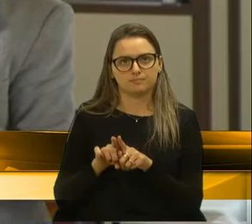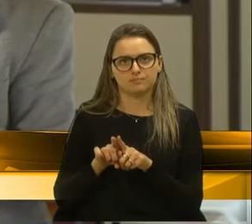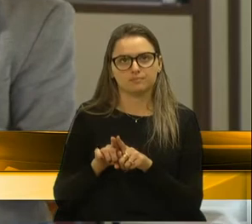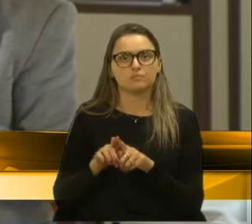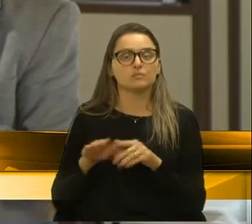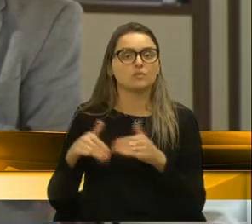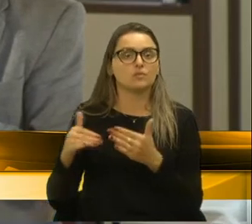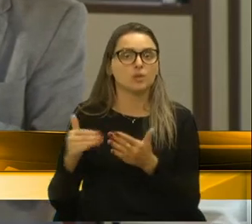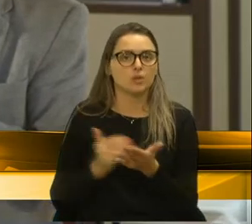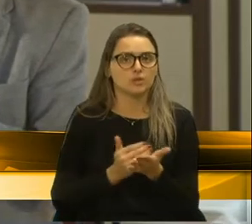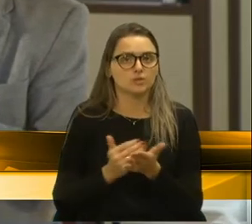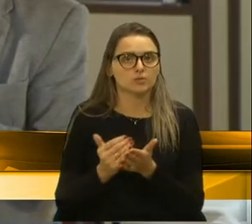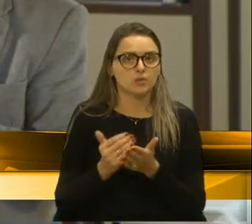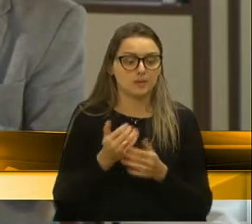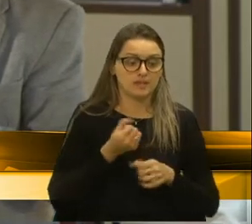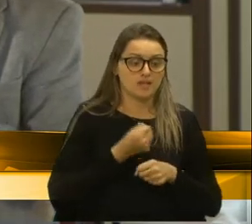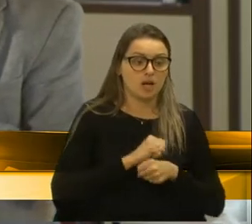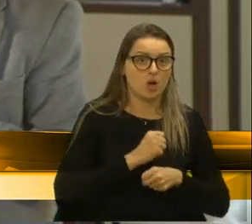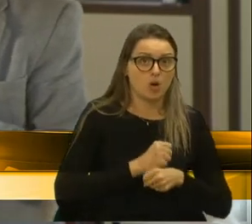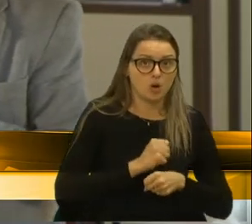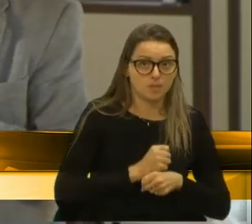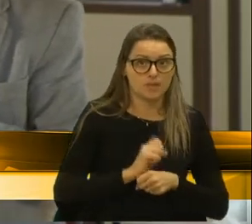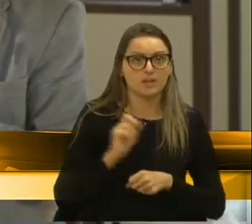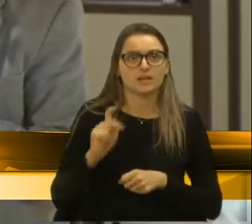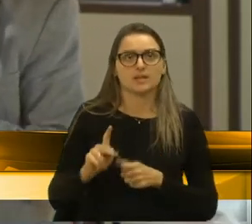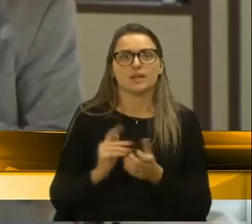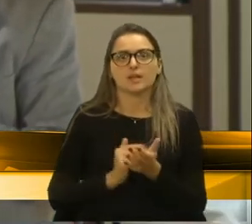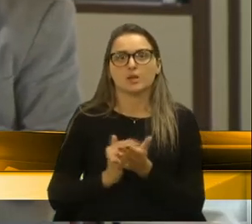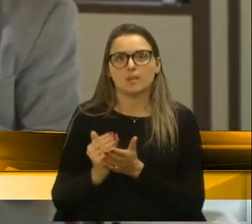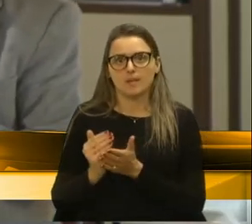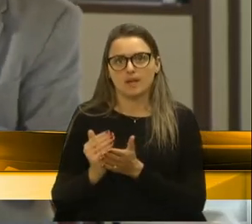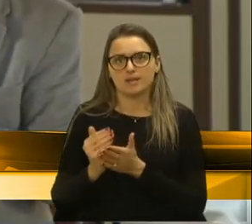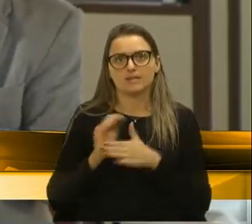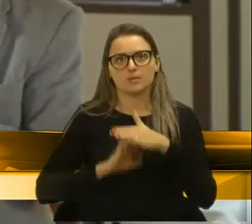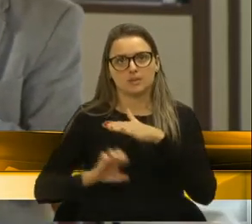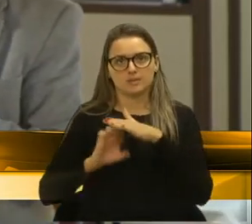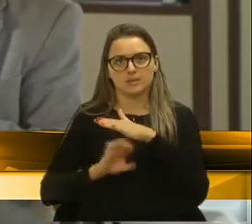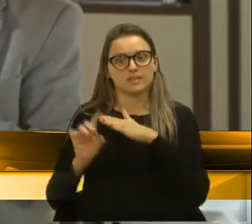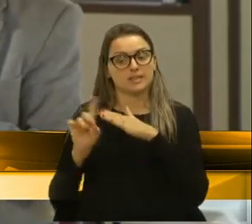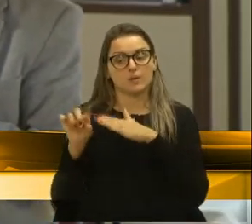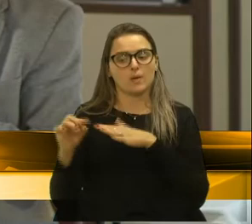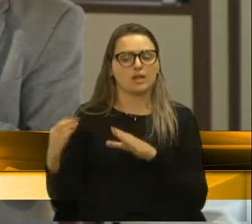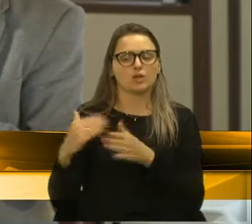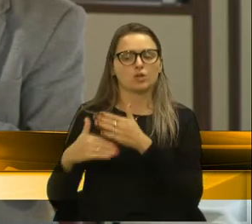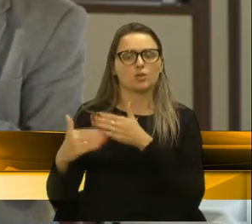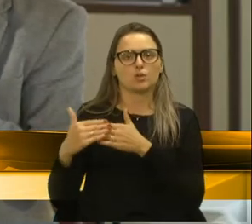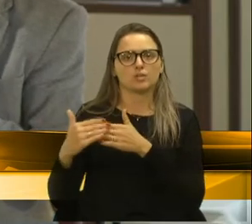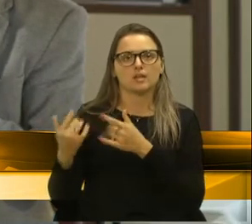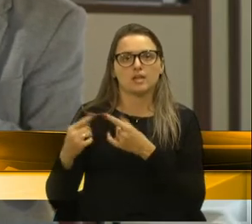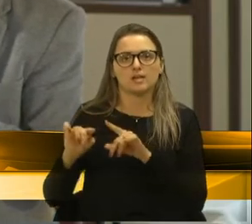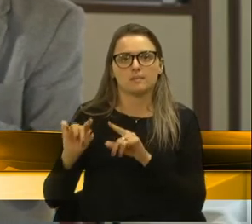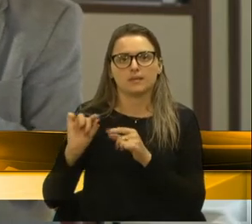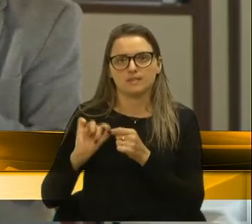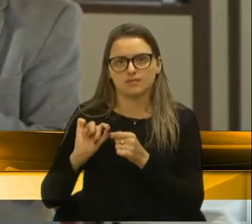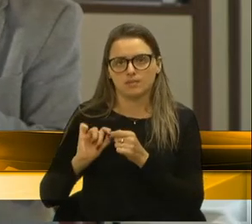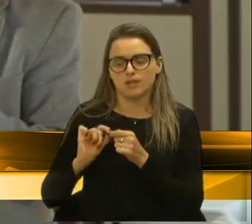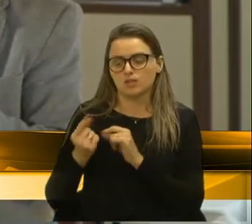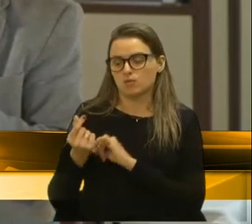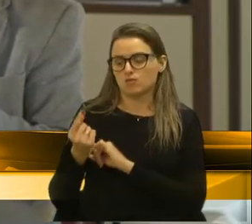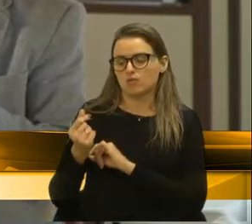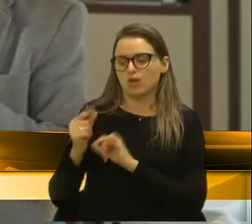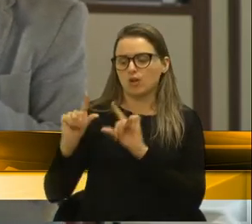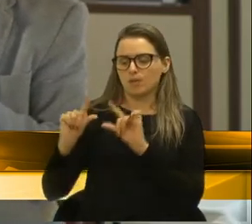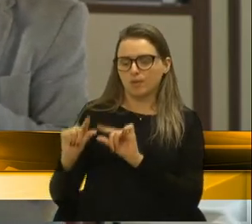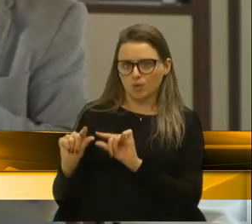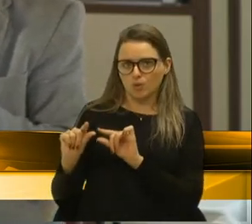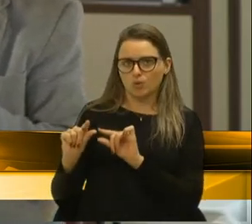se começa uma obra, e quem lida com empreiteira sabe, não são todas, não vamos generalizar, mas fazem o preço lá embaixo para ganhar a obra